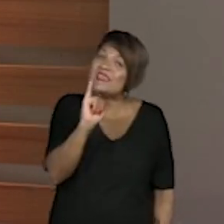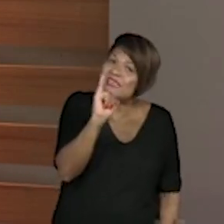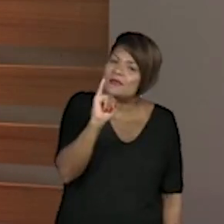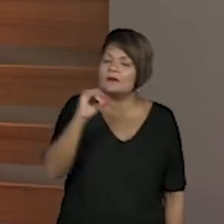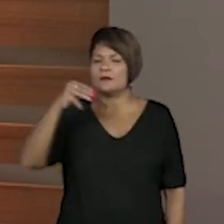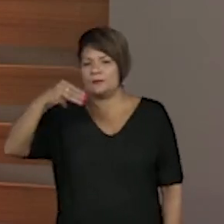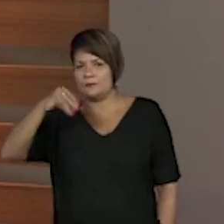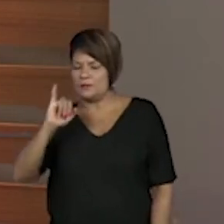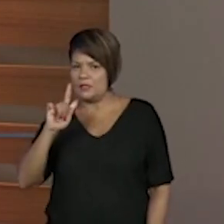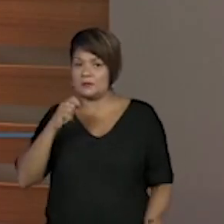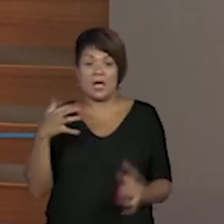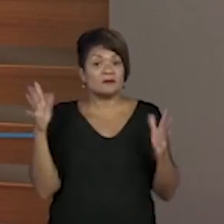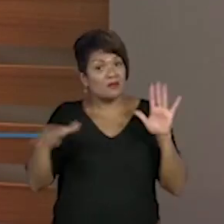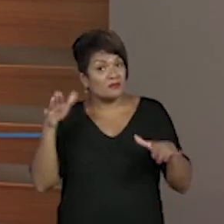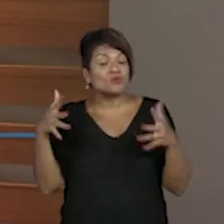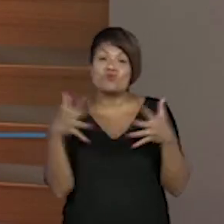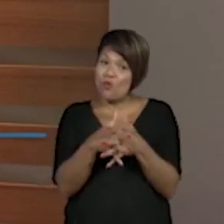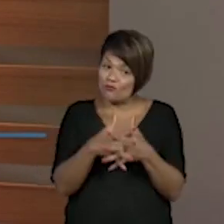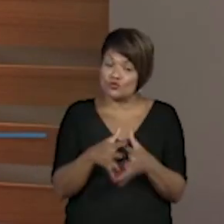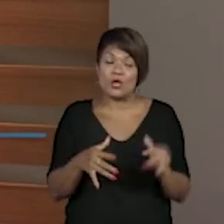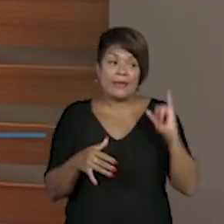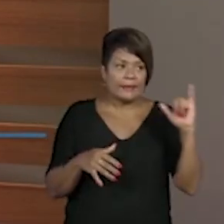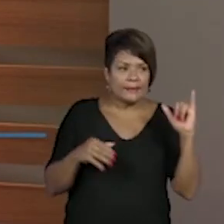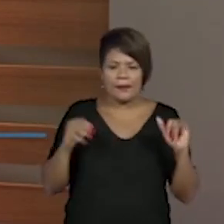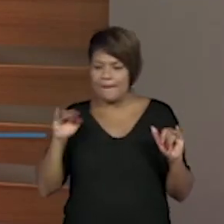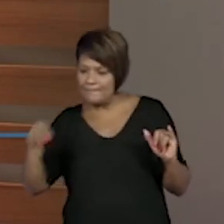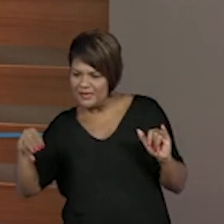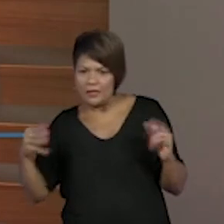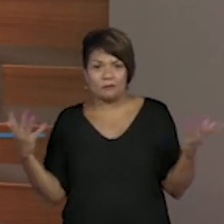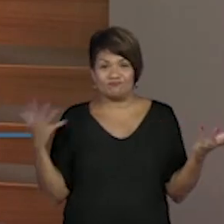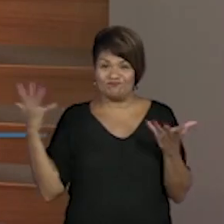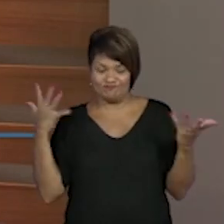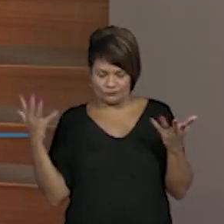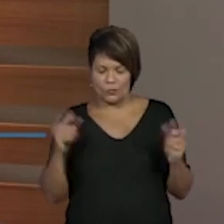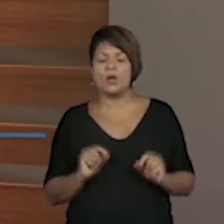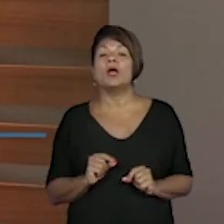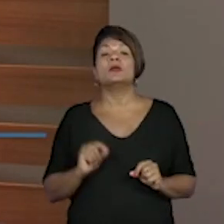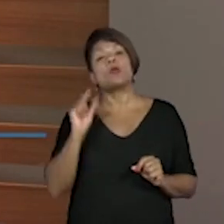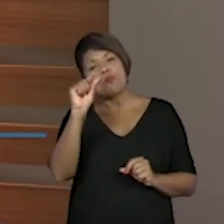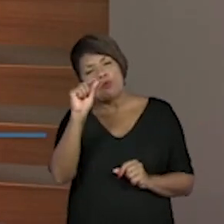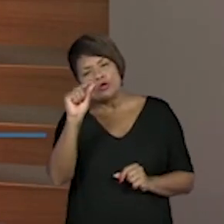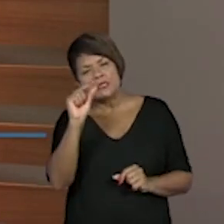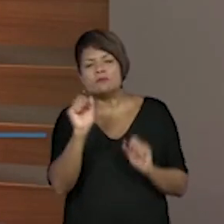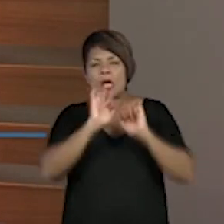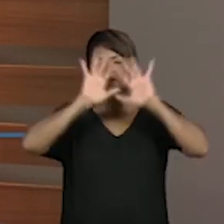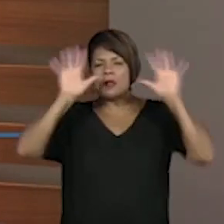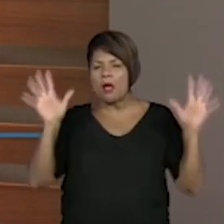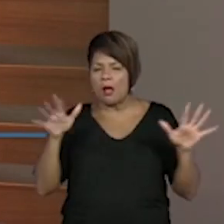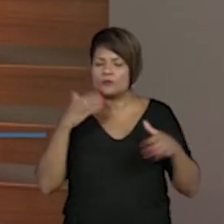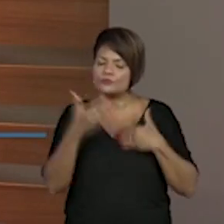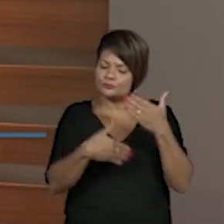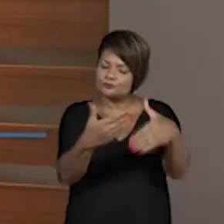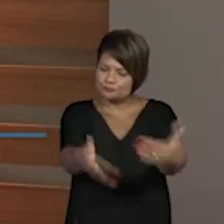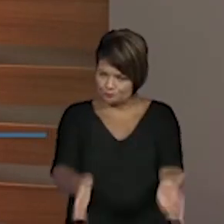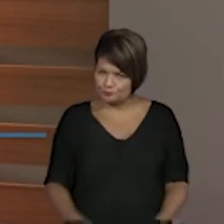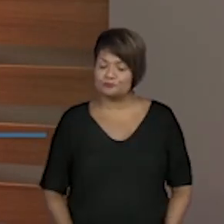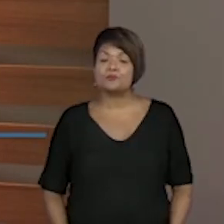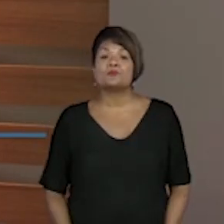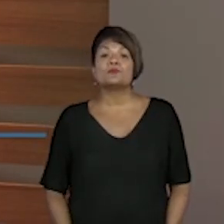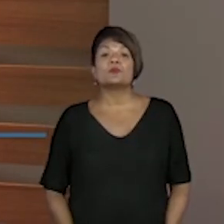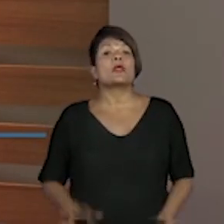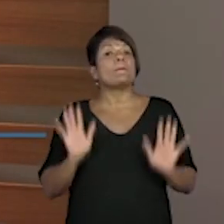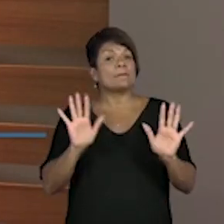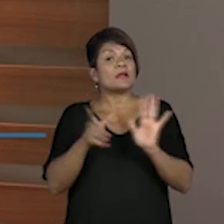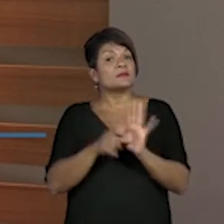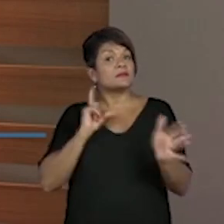Às vezes a gente acaba confundindo um que é uma coisa e um que é outra. Então, a gente iremos falar um pouquinho mais sobre o processo migratório. Mas